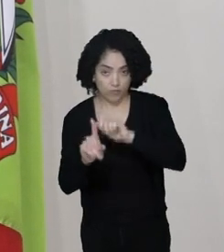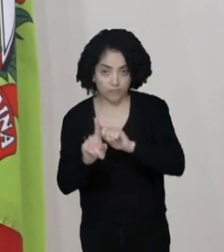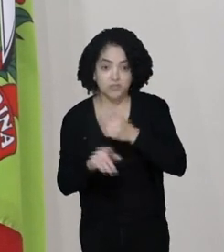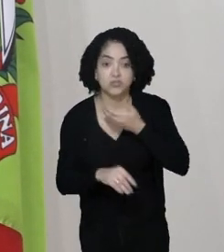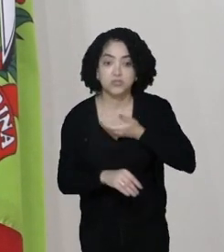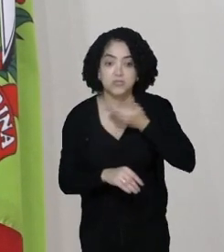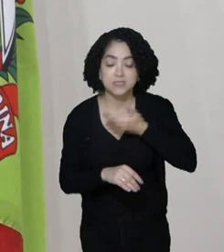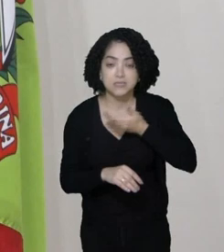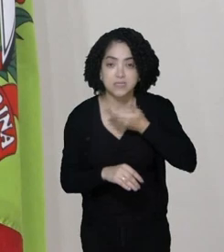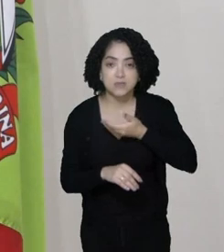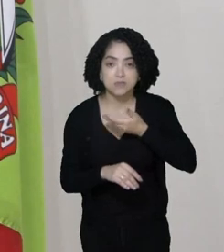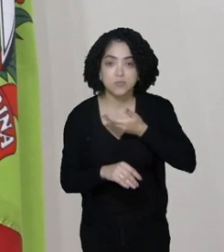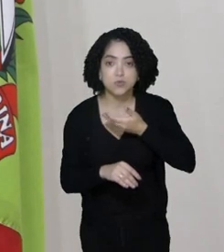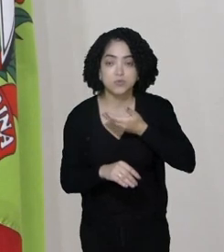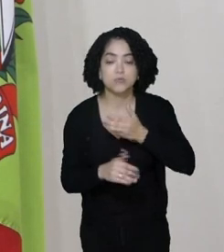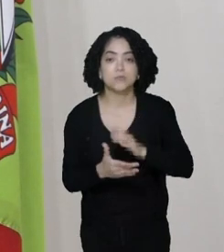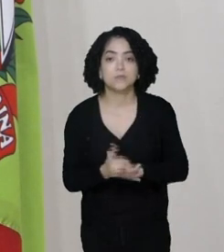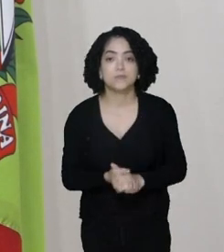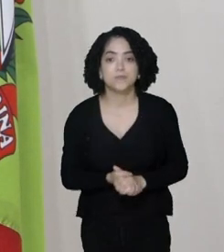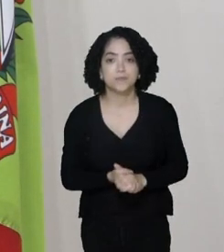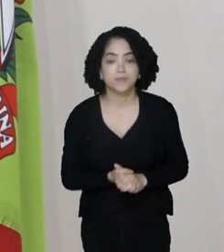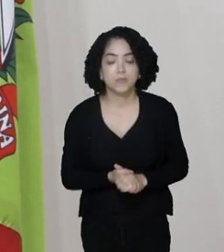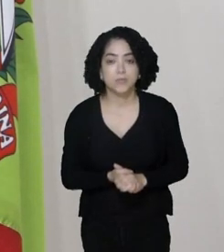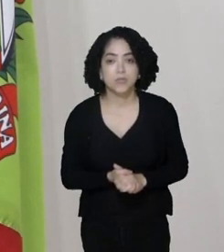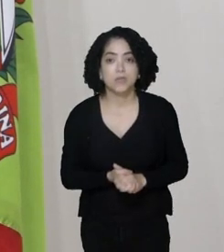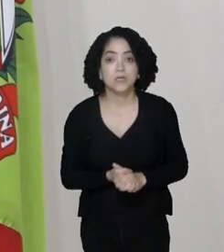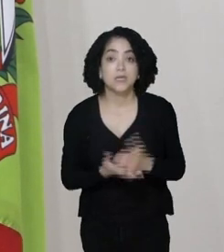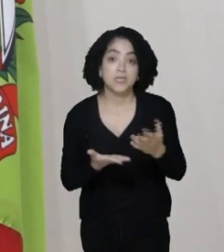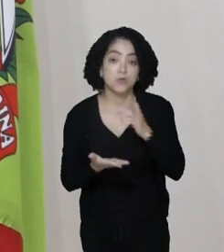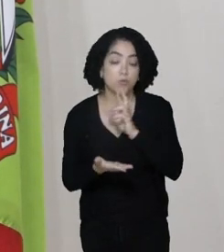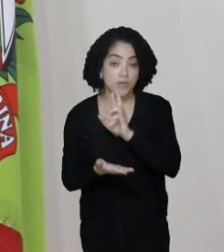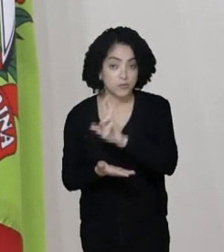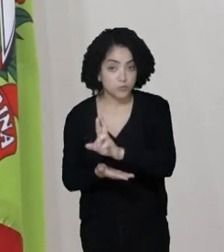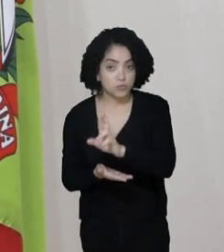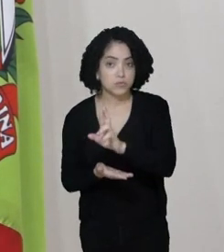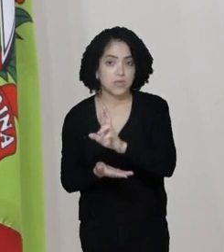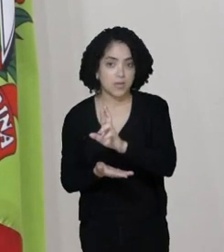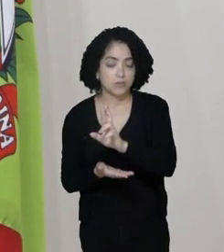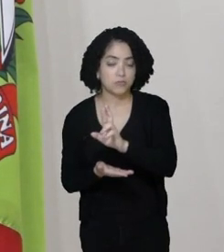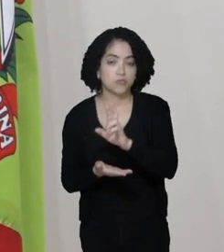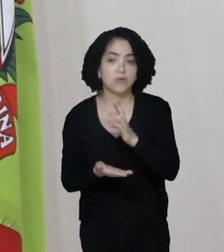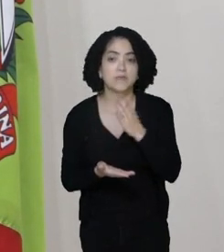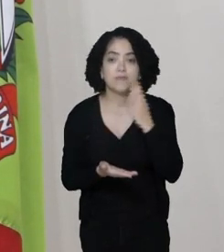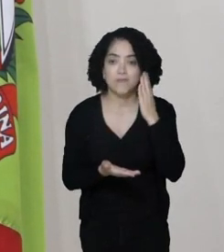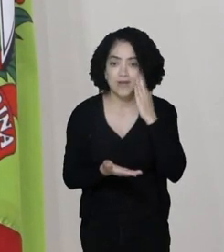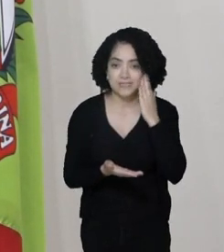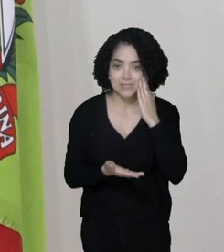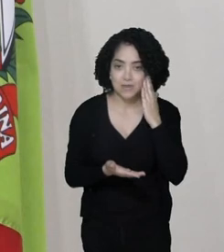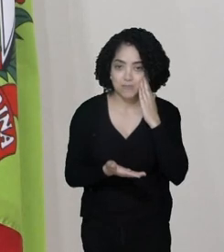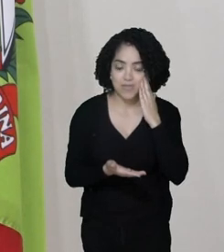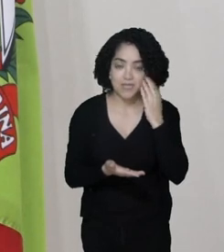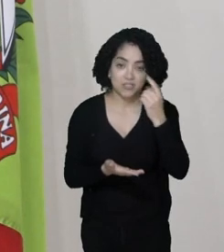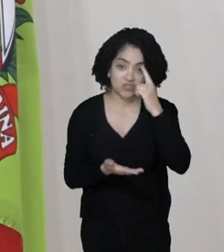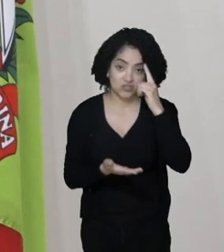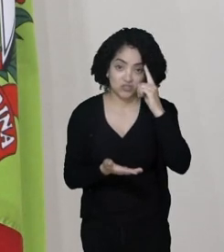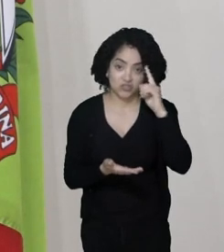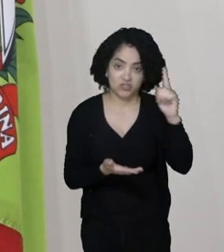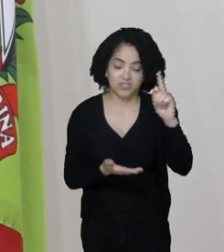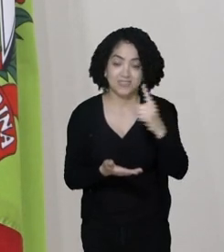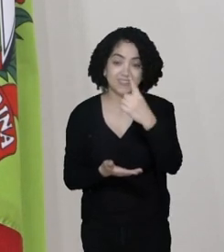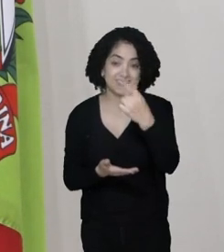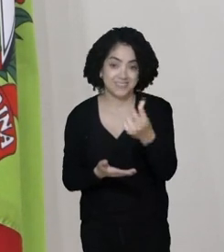e o resultado vai ser conhecido dia 16 de dezembro.